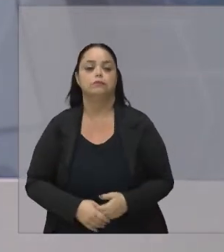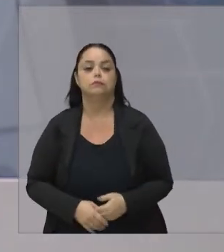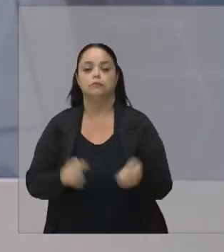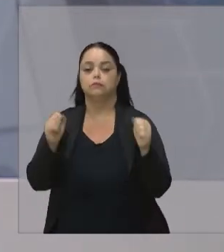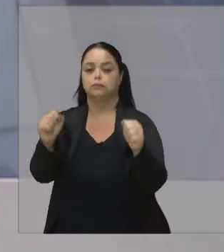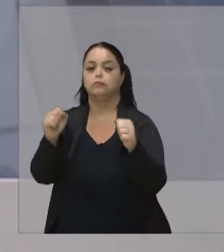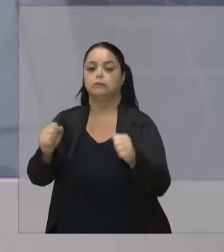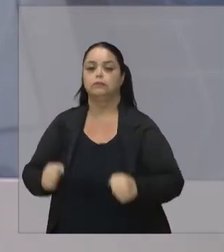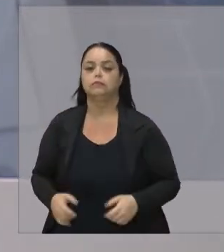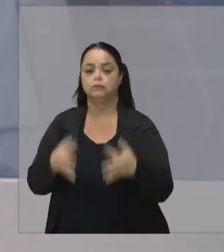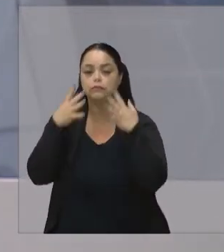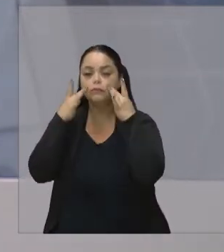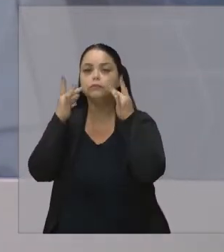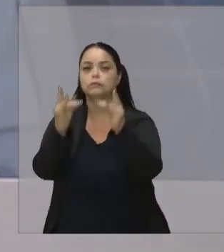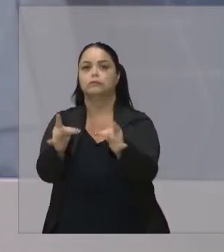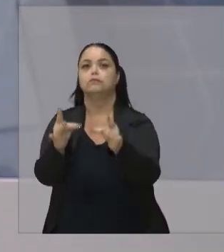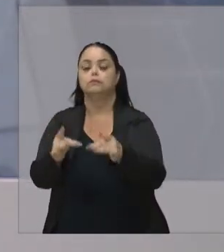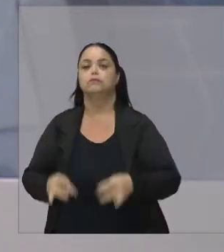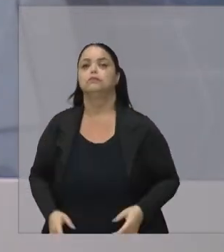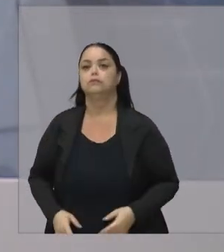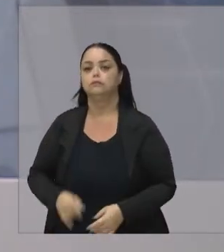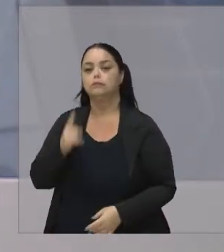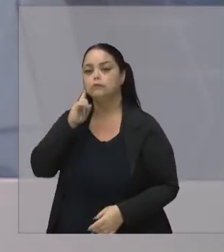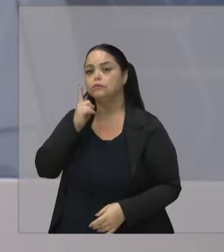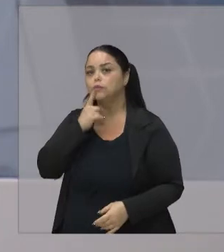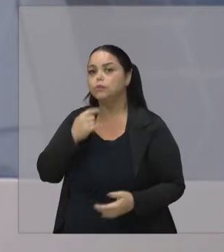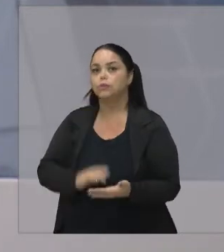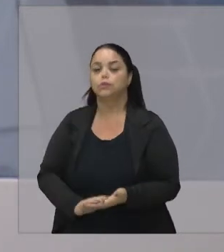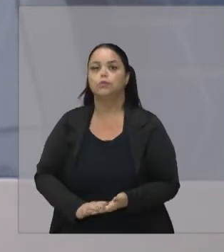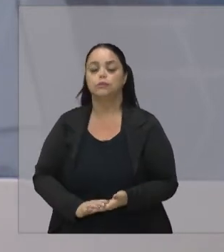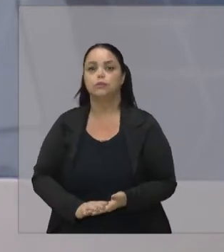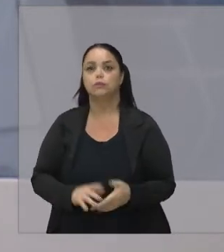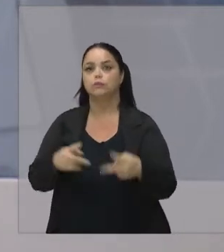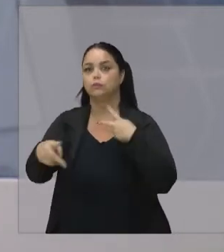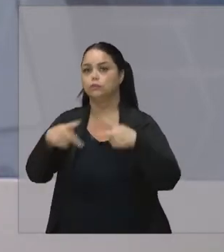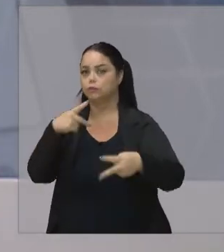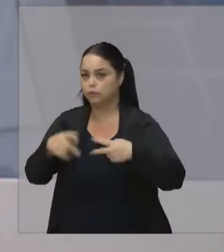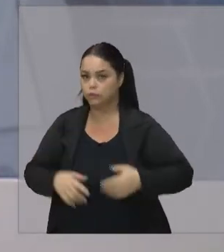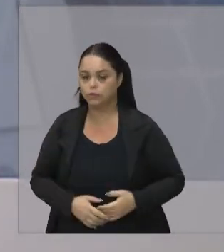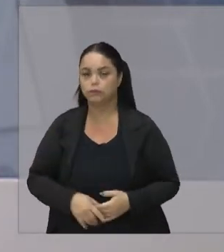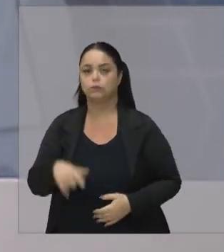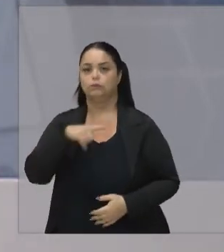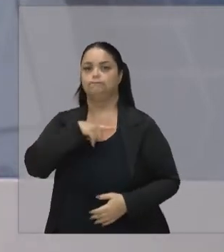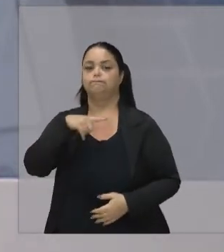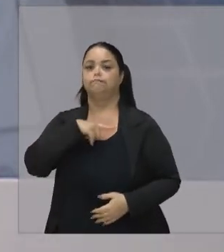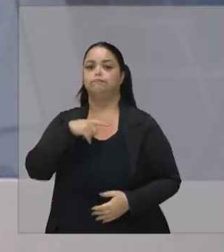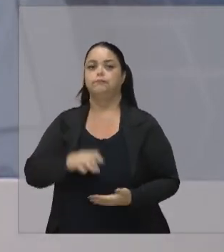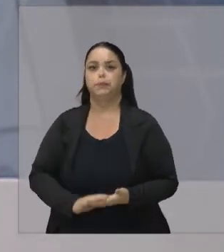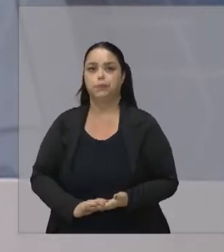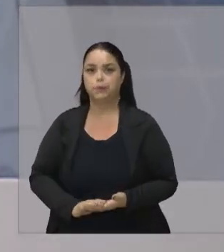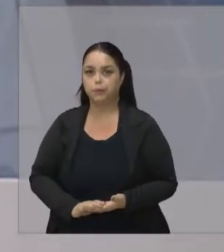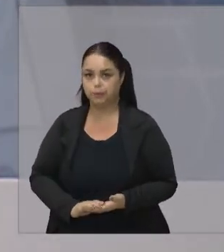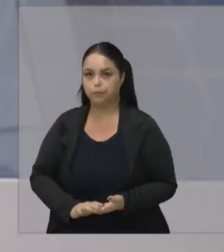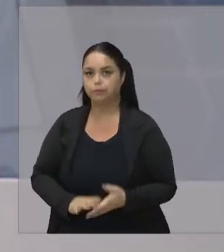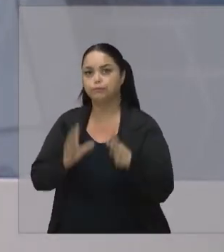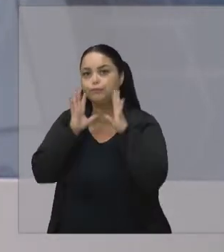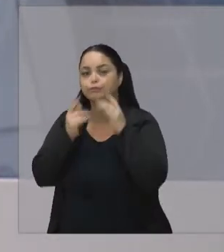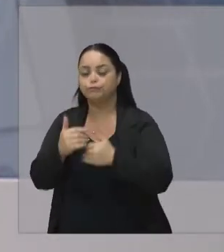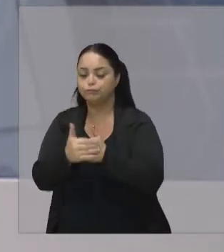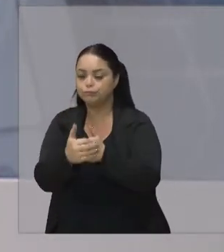Possa olhar Para os nossos surdos São José dos Campos Já tem Um olhar